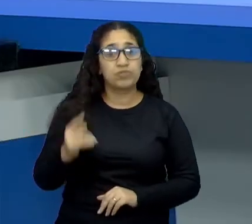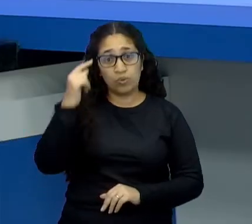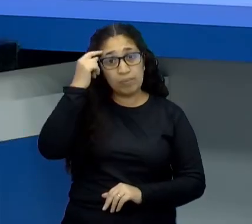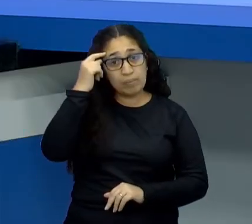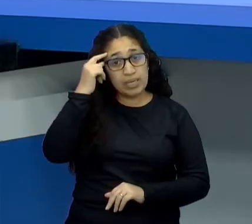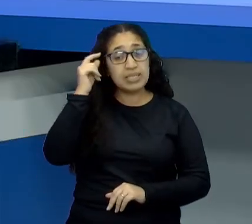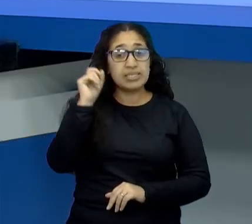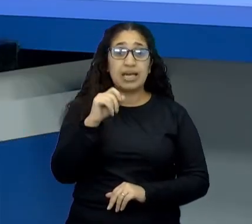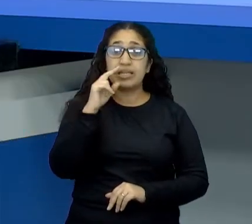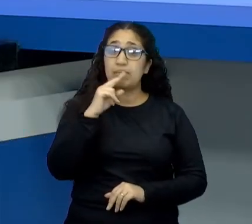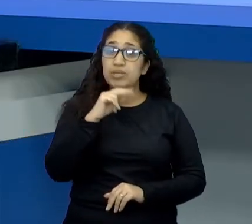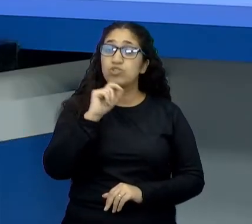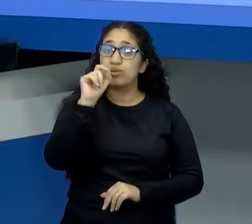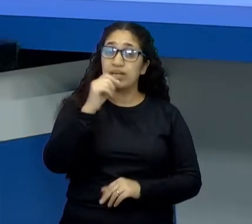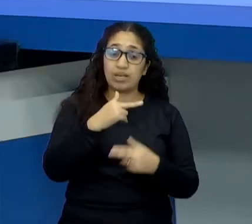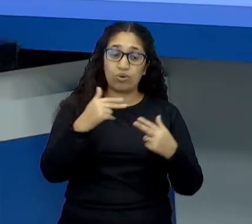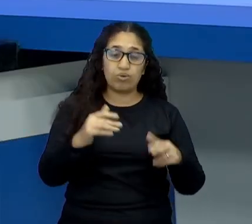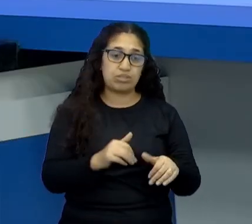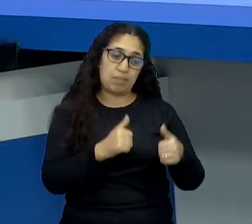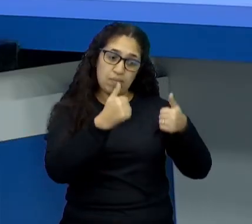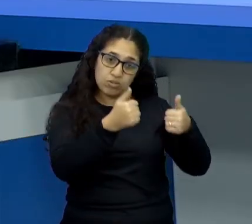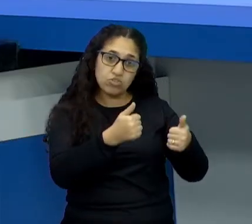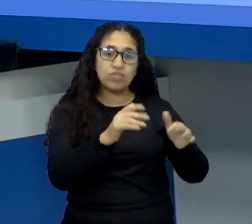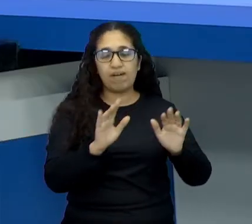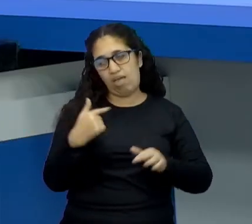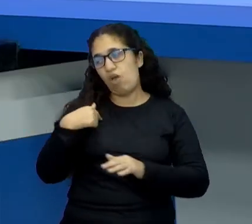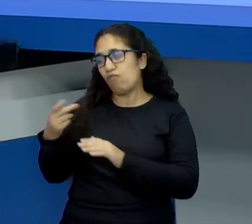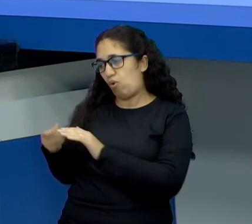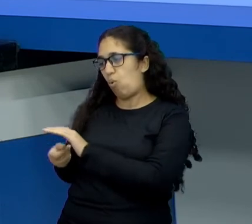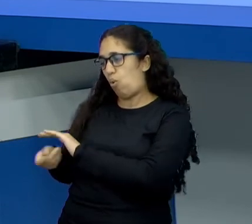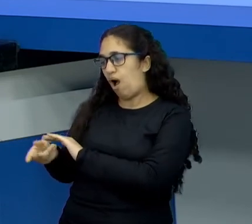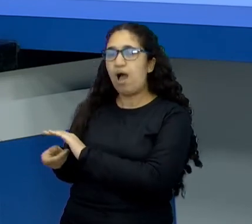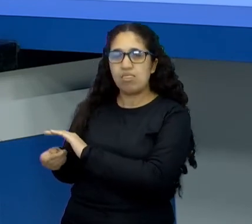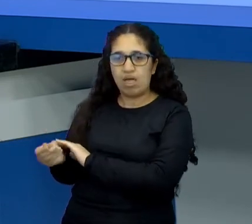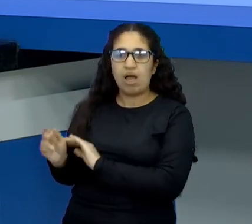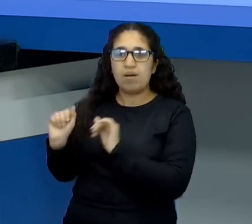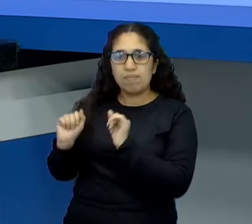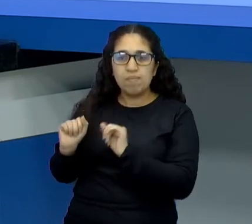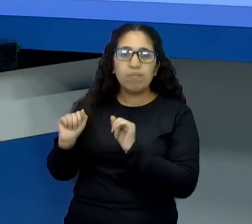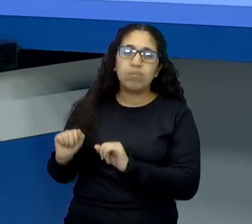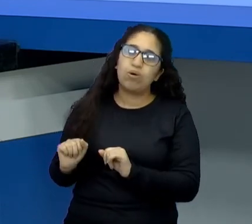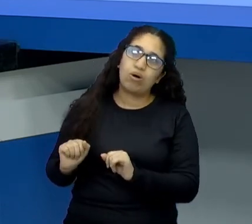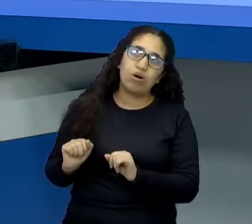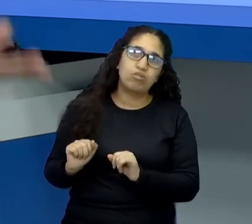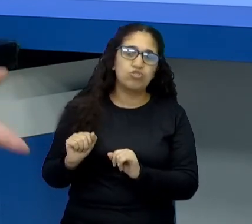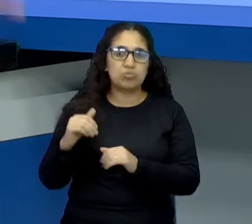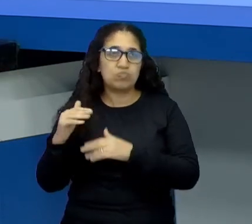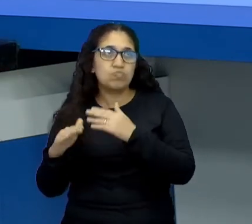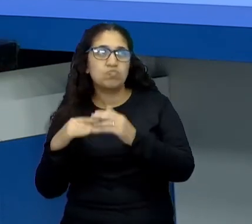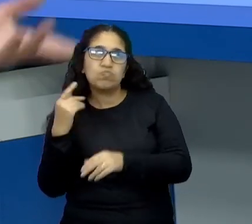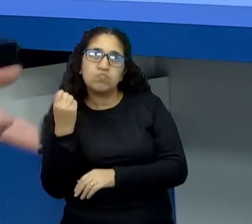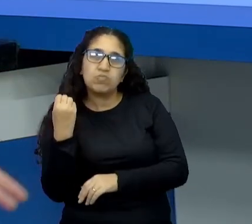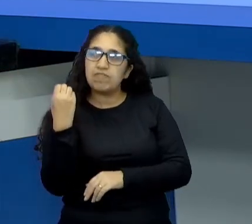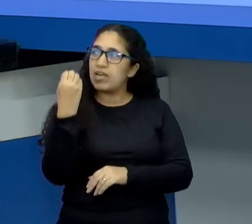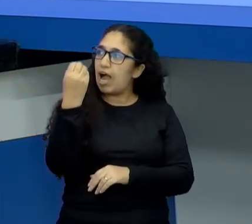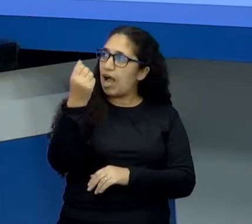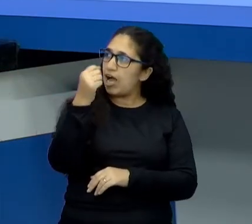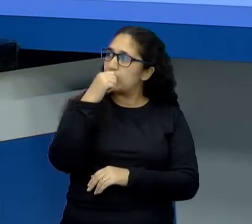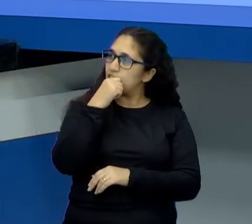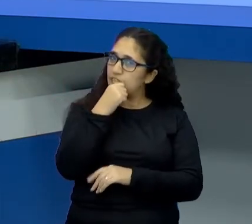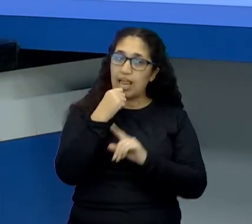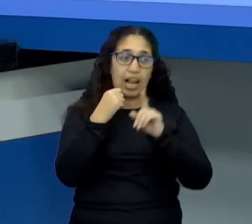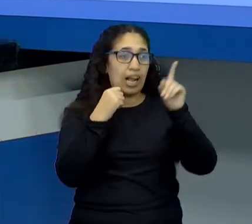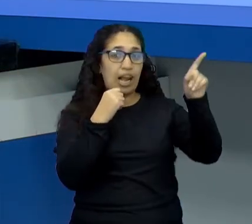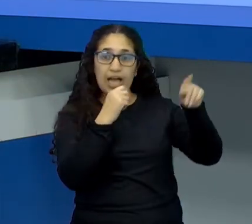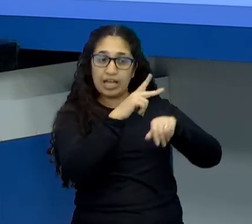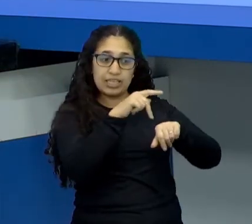sempre na emergência pro lado positivo. Vou guardar, claro. Porque pode ser que tenha aí uma viagem. Pode ser que ela estando lá na